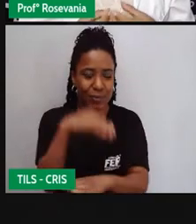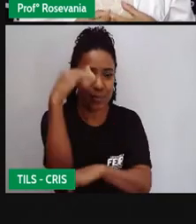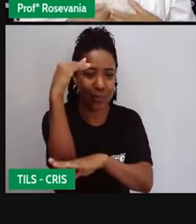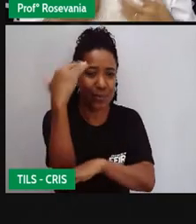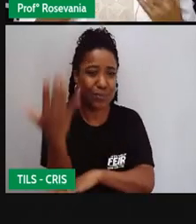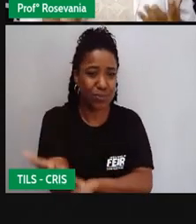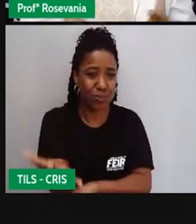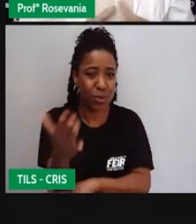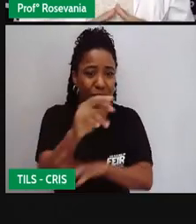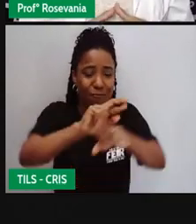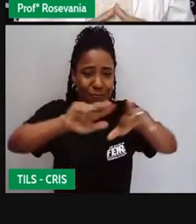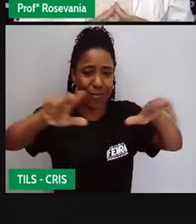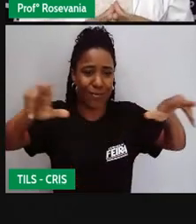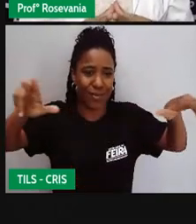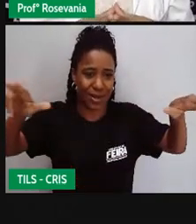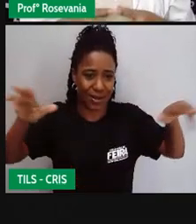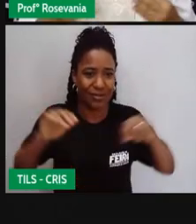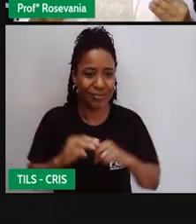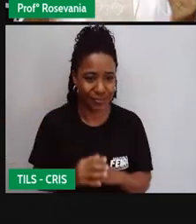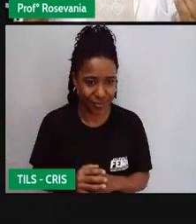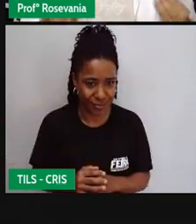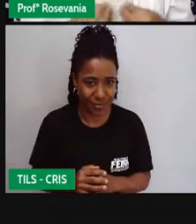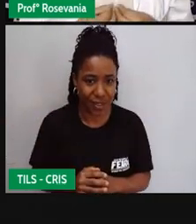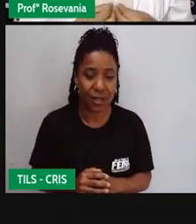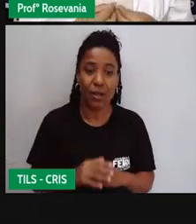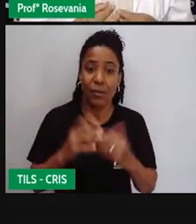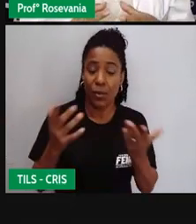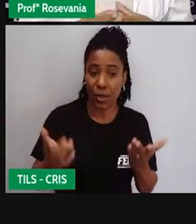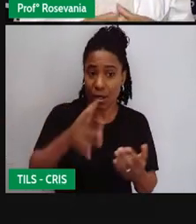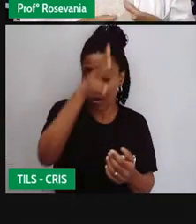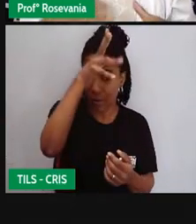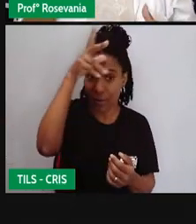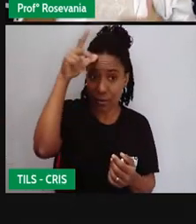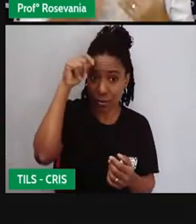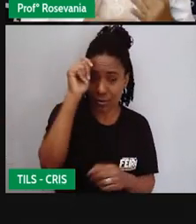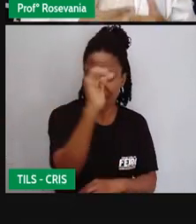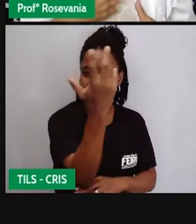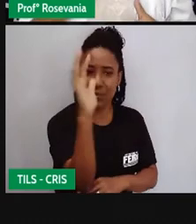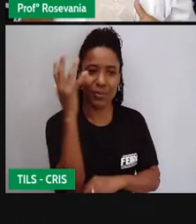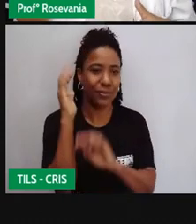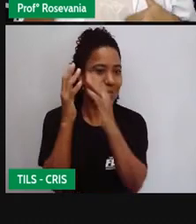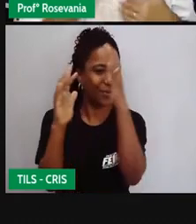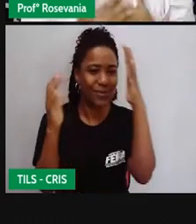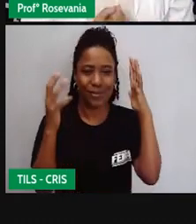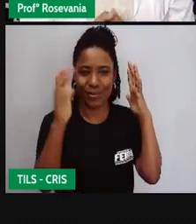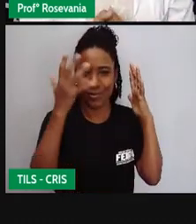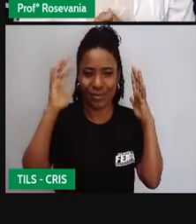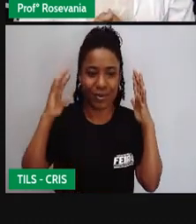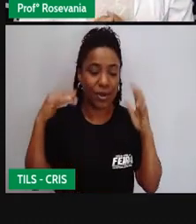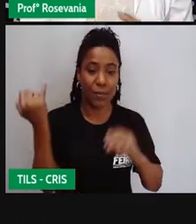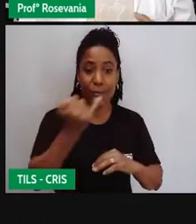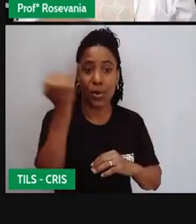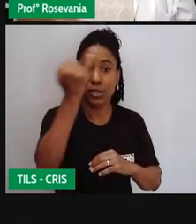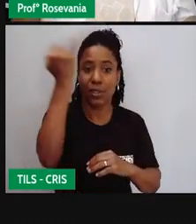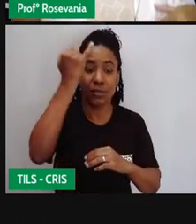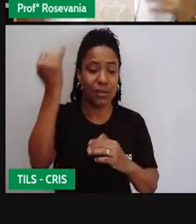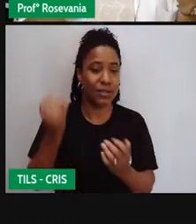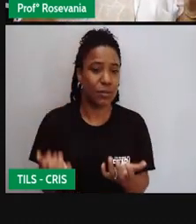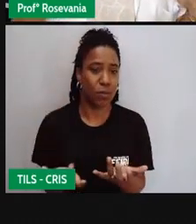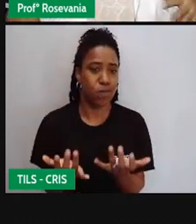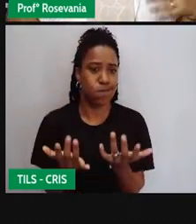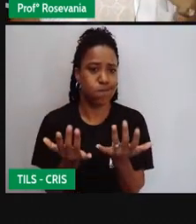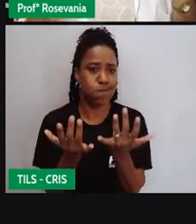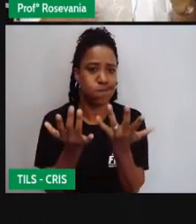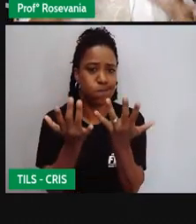questão da regulação do clima, vamos dizer assim, de coisas relacionadas ao clima, como a umidade, a quantidade de chuvas, porque a gente